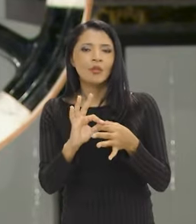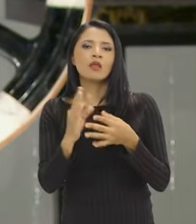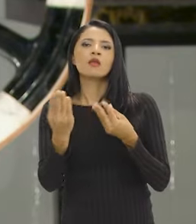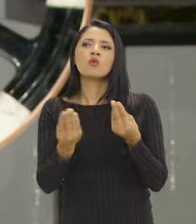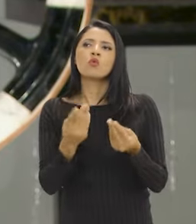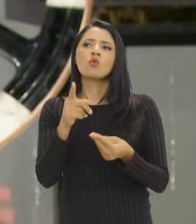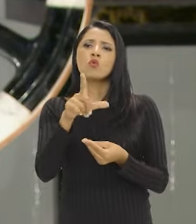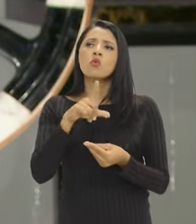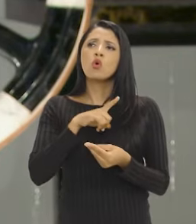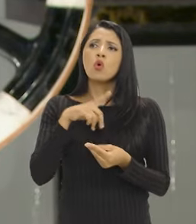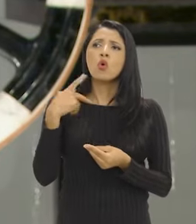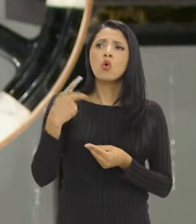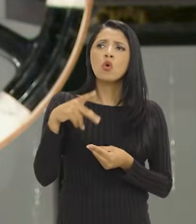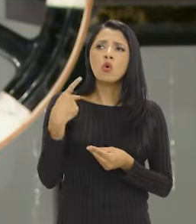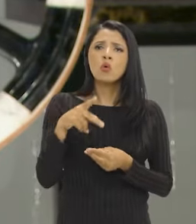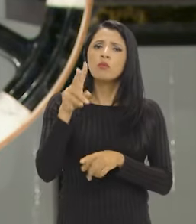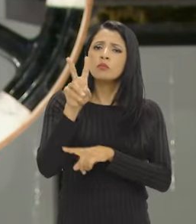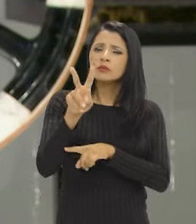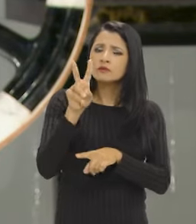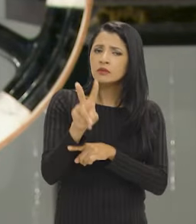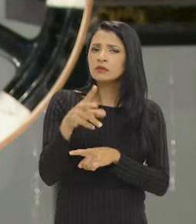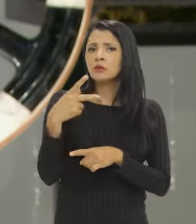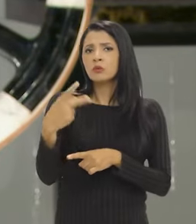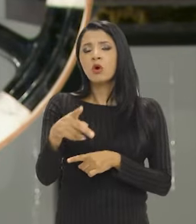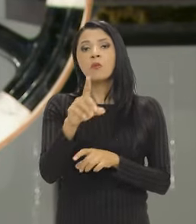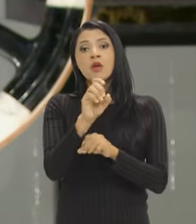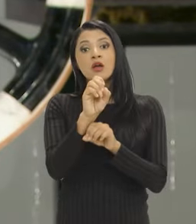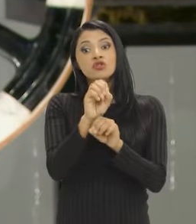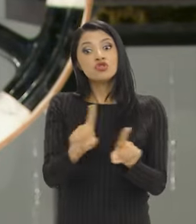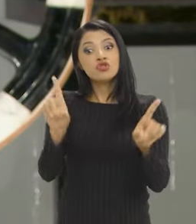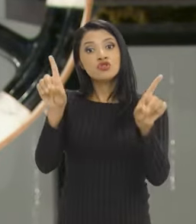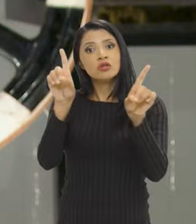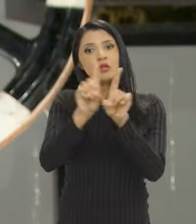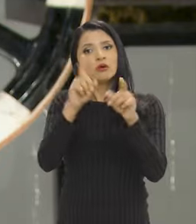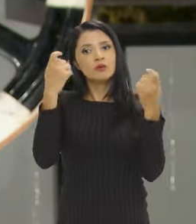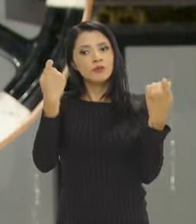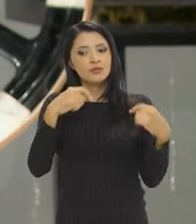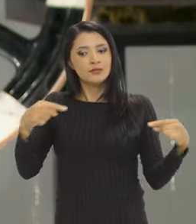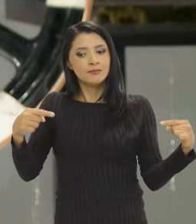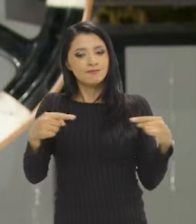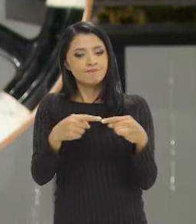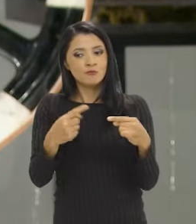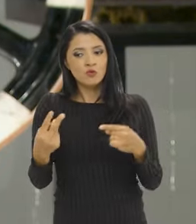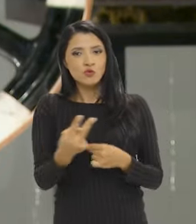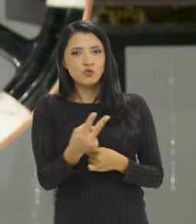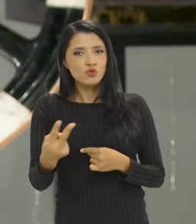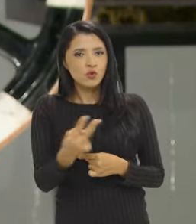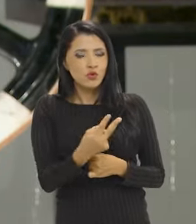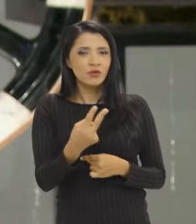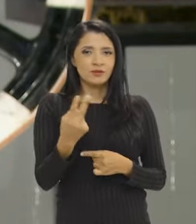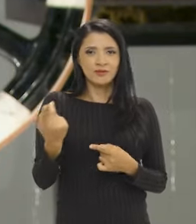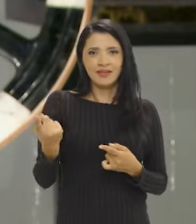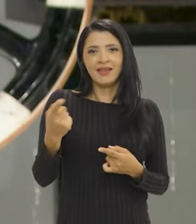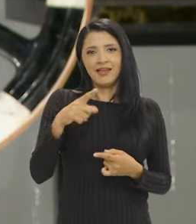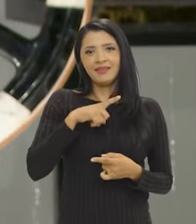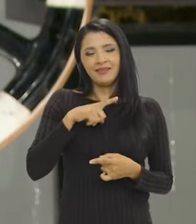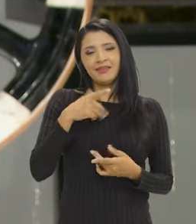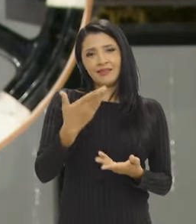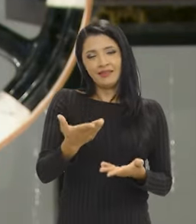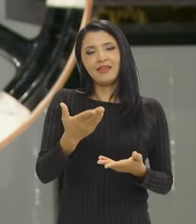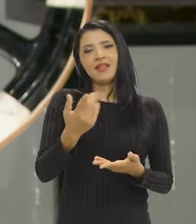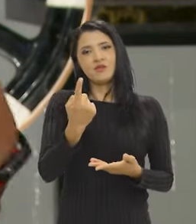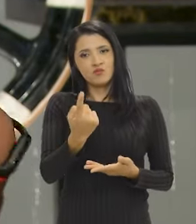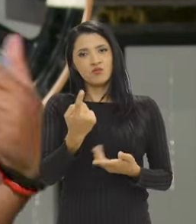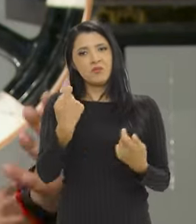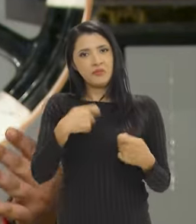casam muito já com a chave da preservação digital. A gente precisa pensar isso articuladamente. Uma, porque a gente tem um passivo